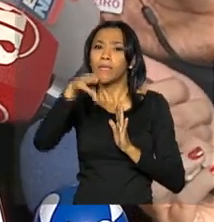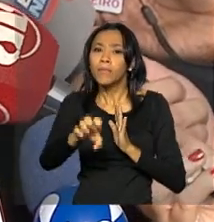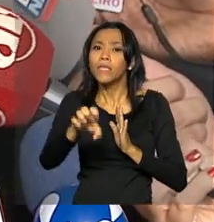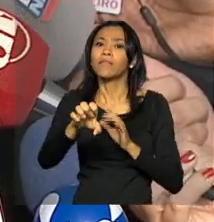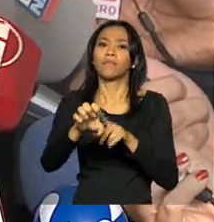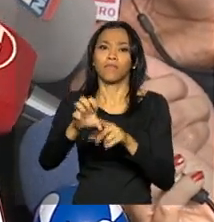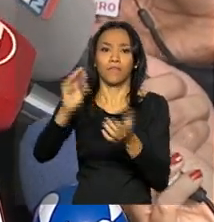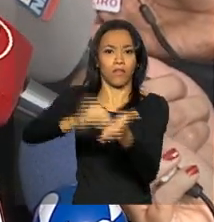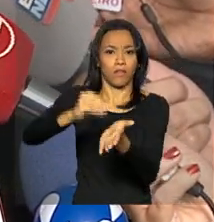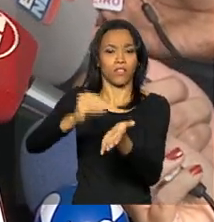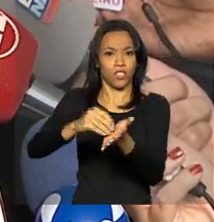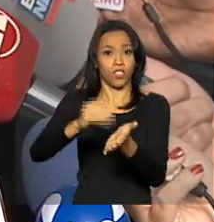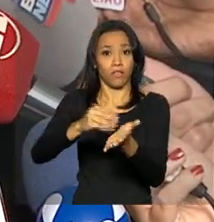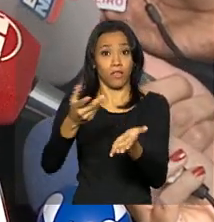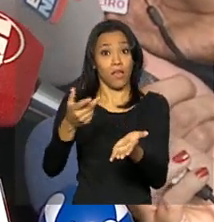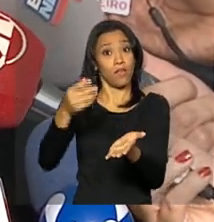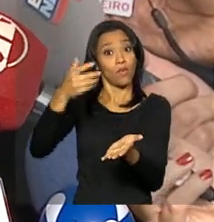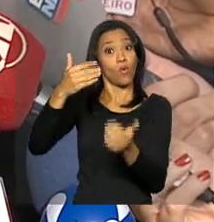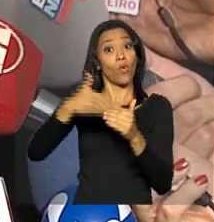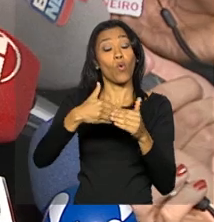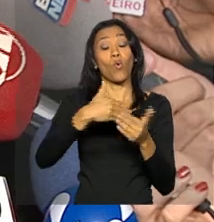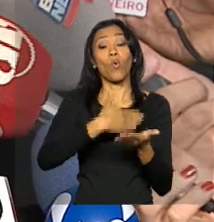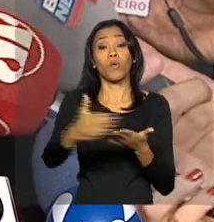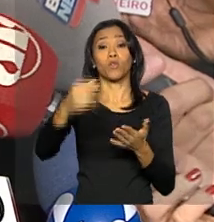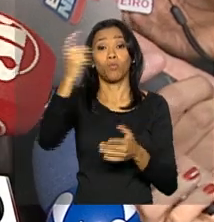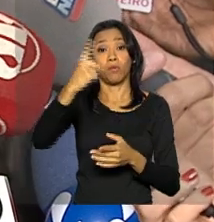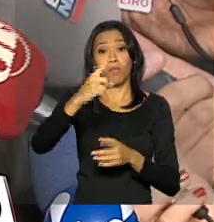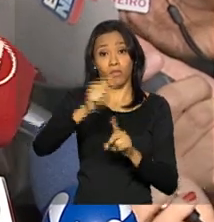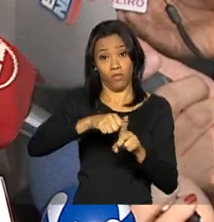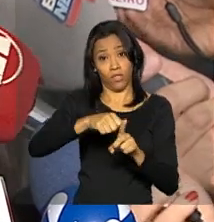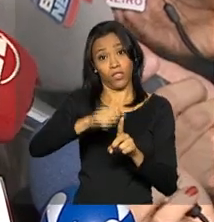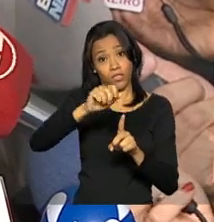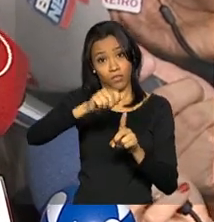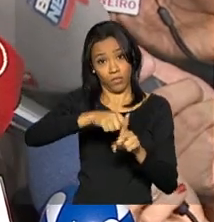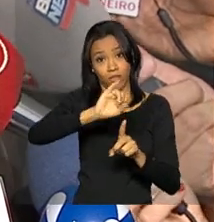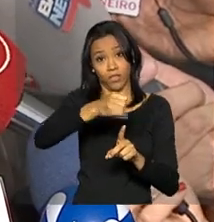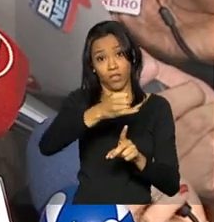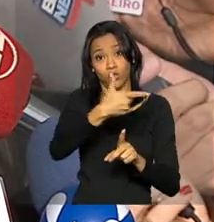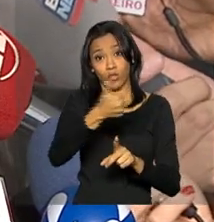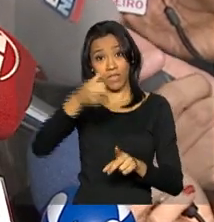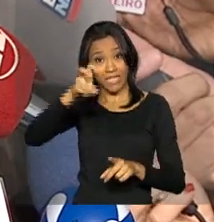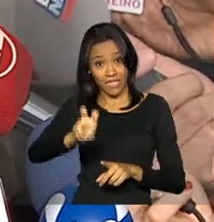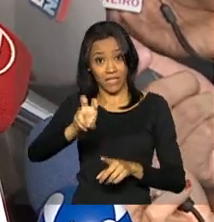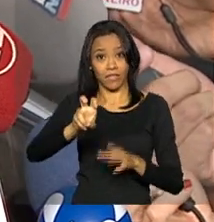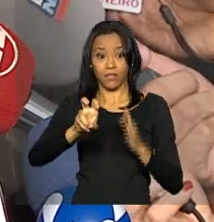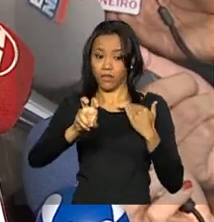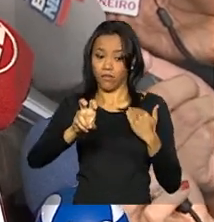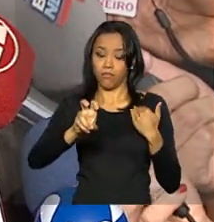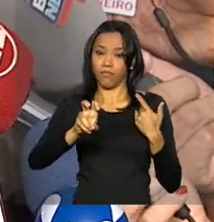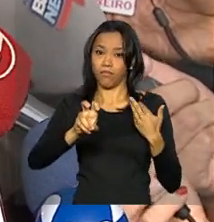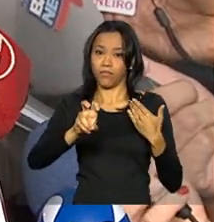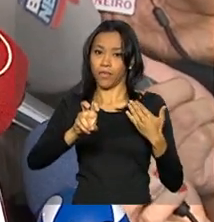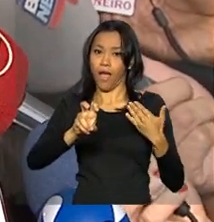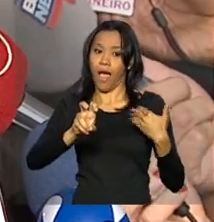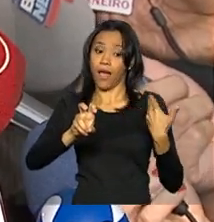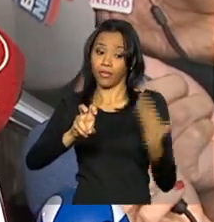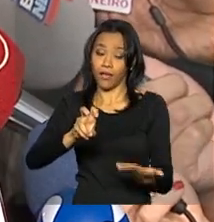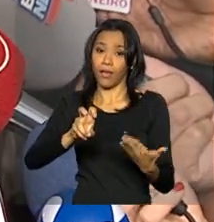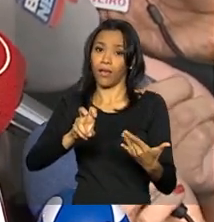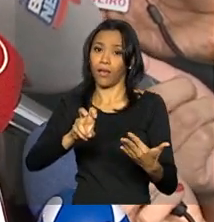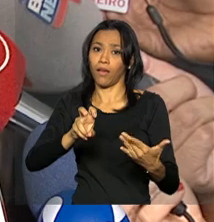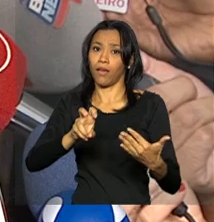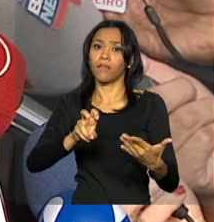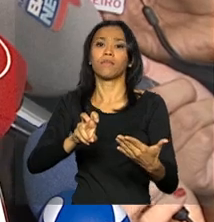mandato, o mandato dela começou em 1º de janeiro de 2015. Então, tudo que foi apresentado até agora é